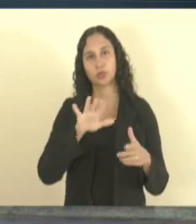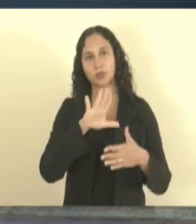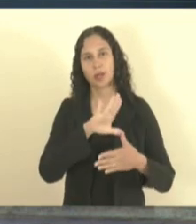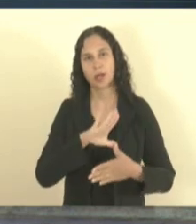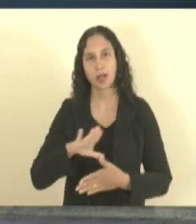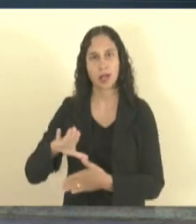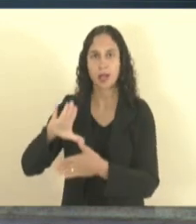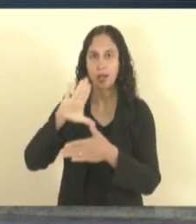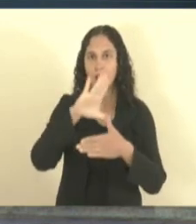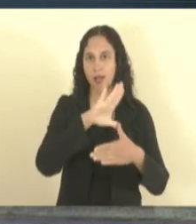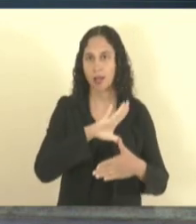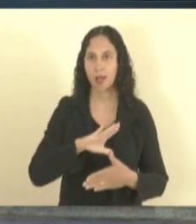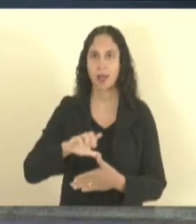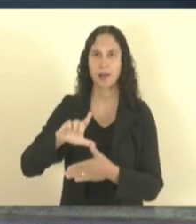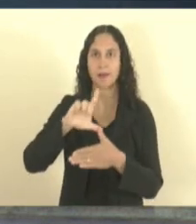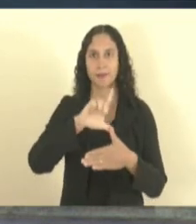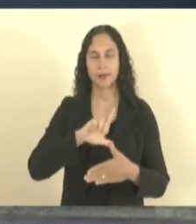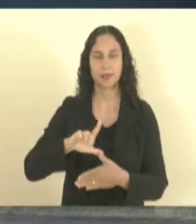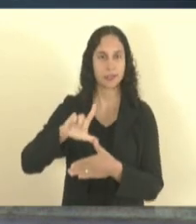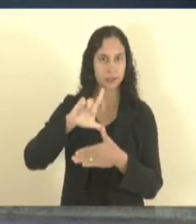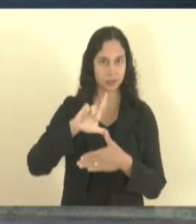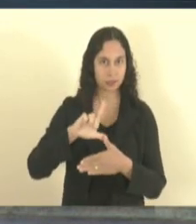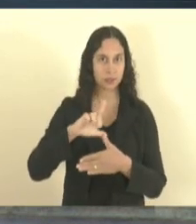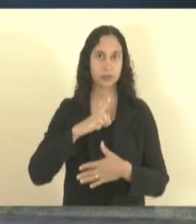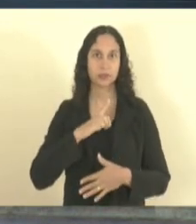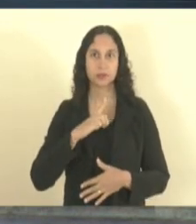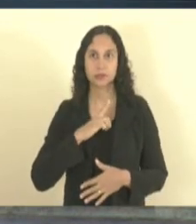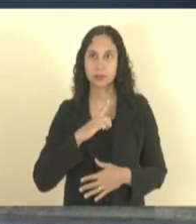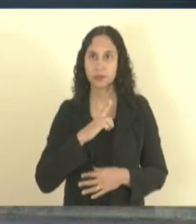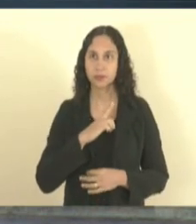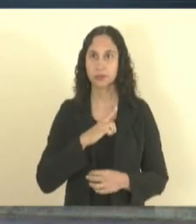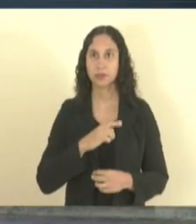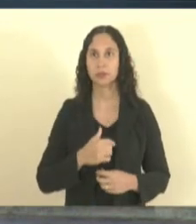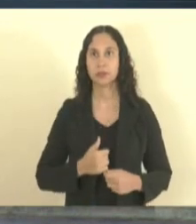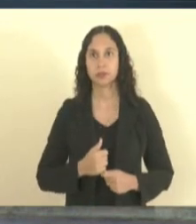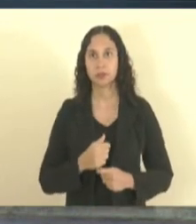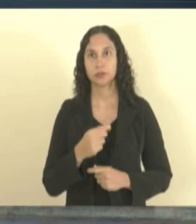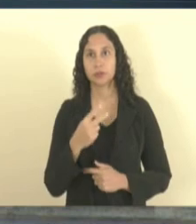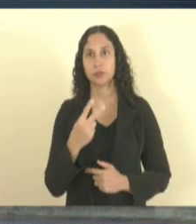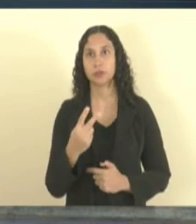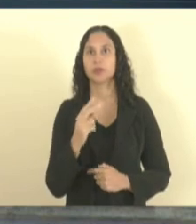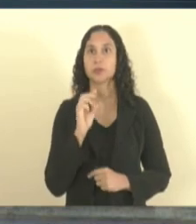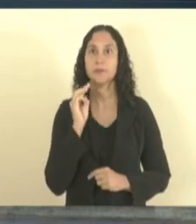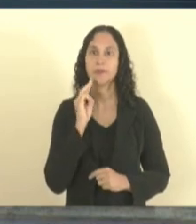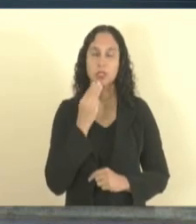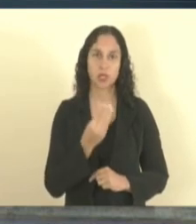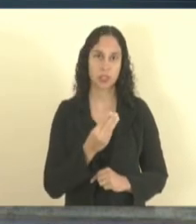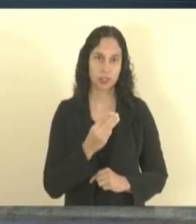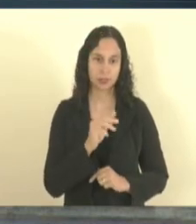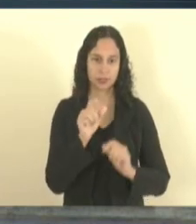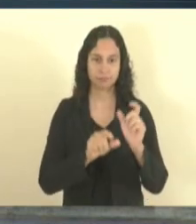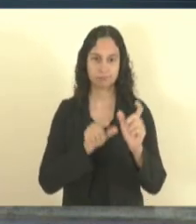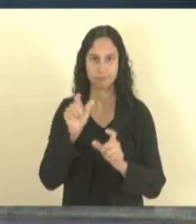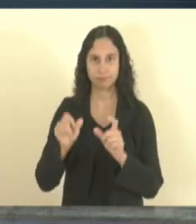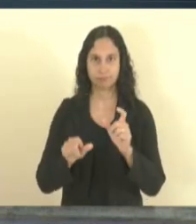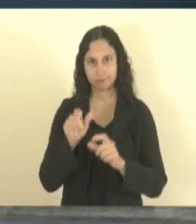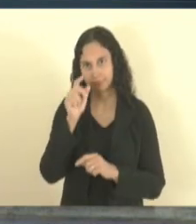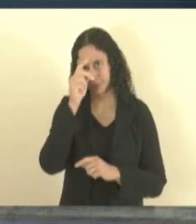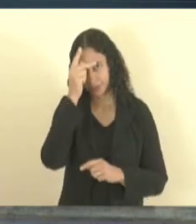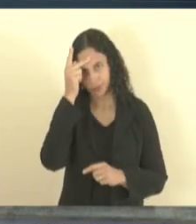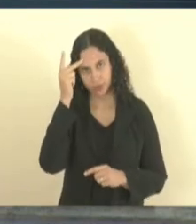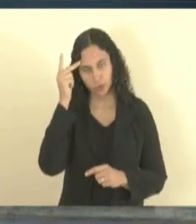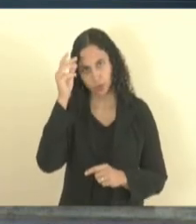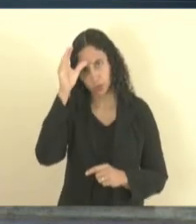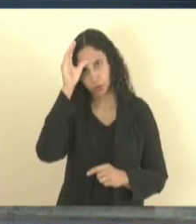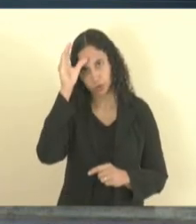Nós temos três milhões de clientes, dois milhões ativos. é um crédito